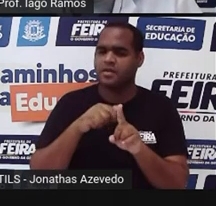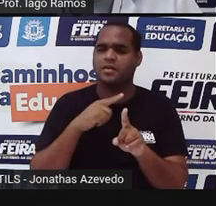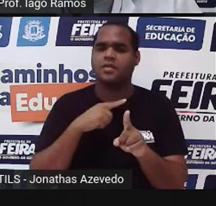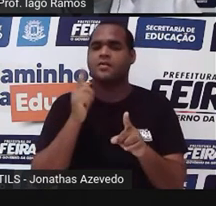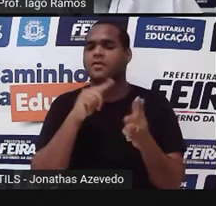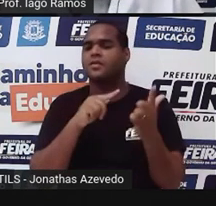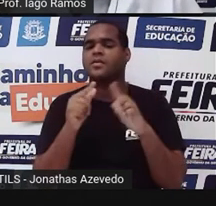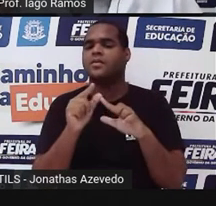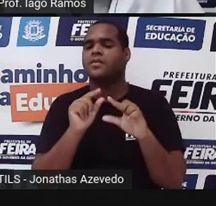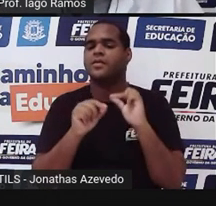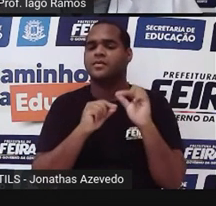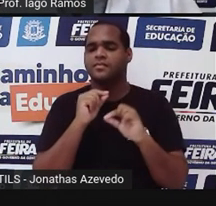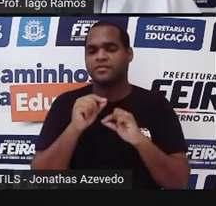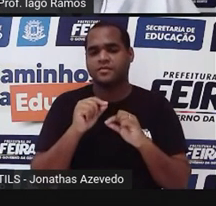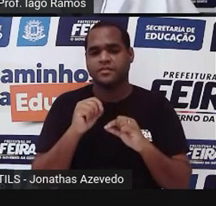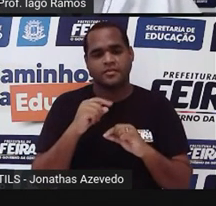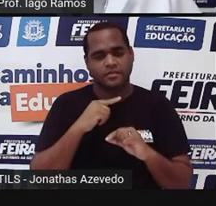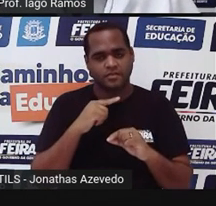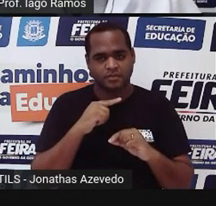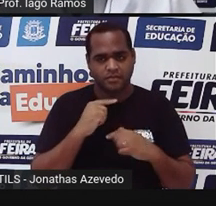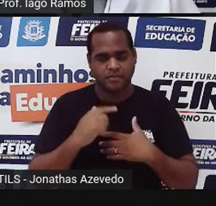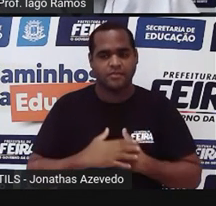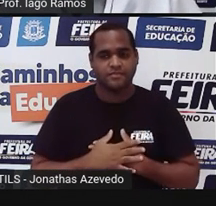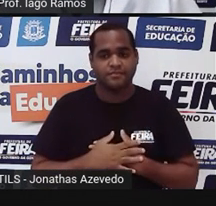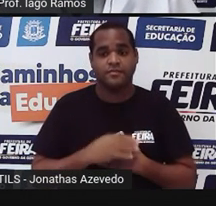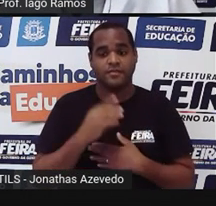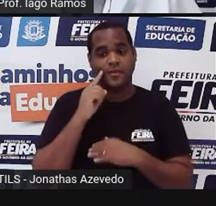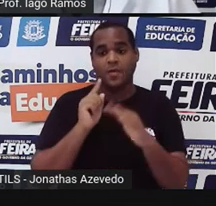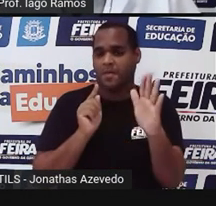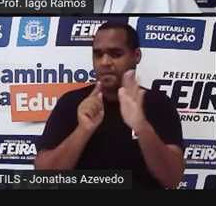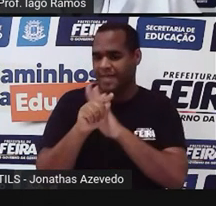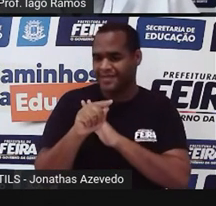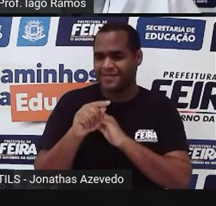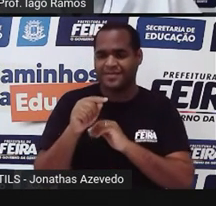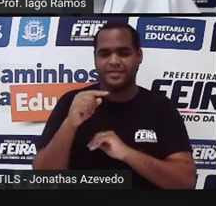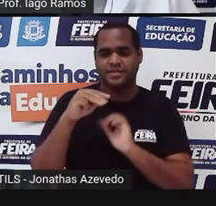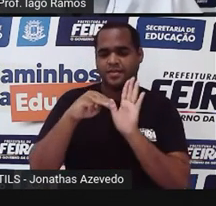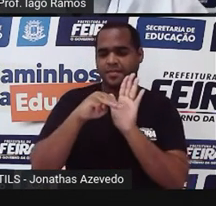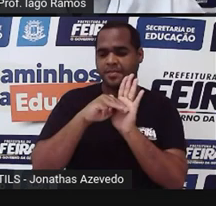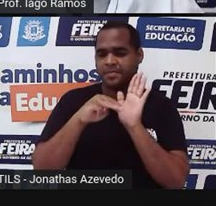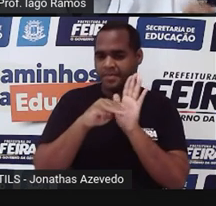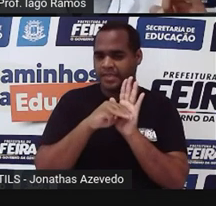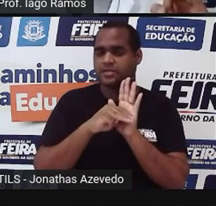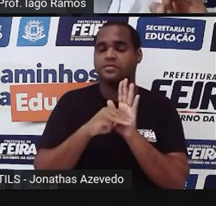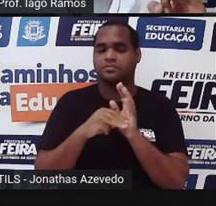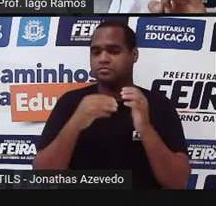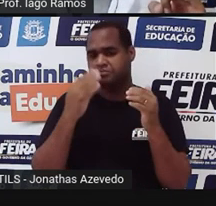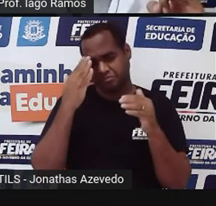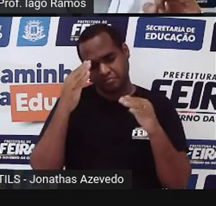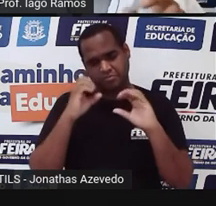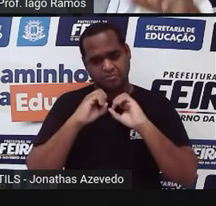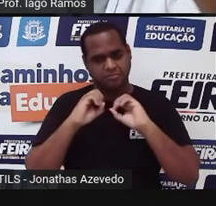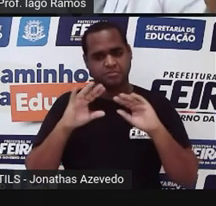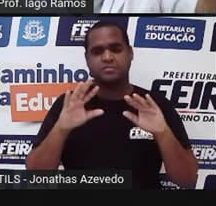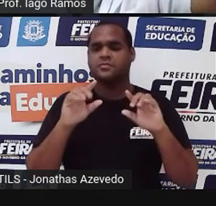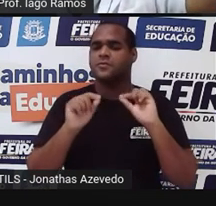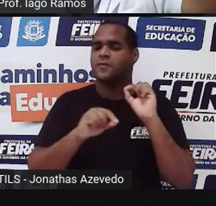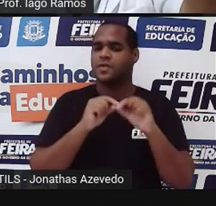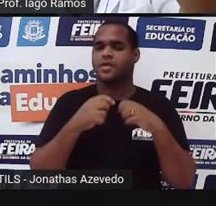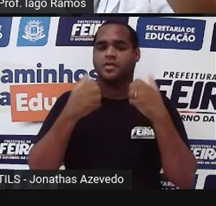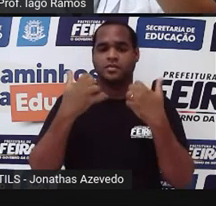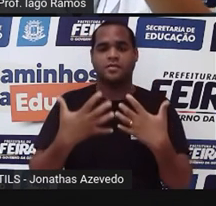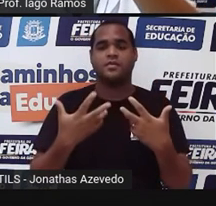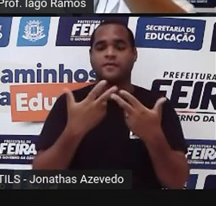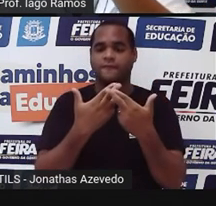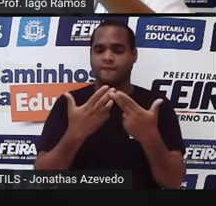meses? Se eu perguntei da média, é claro que eu estou falando para você o seguinte, pegue